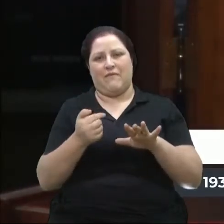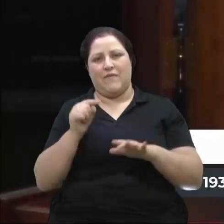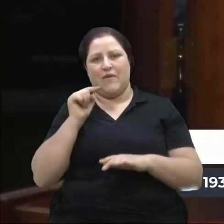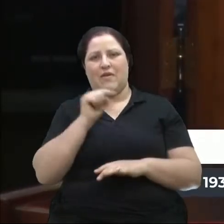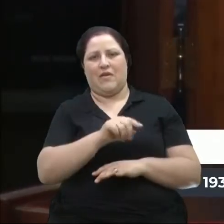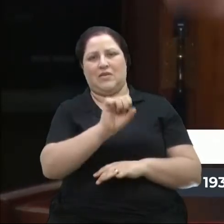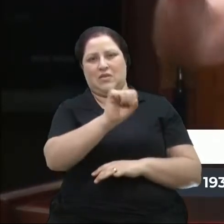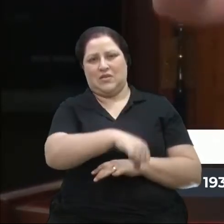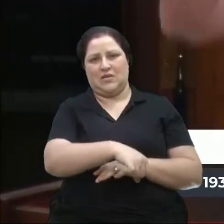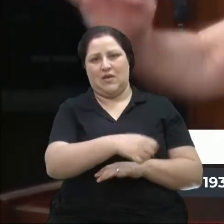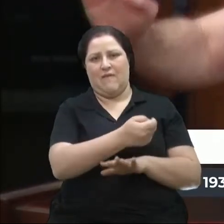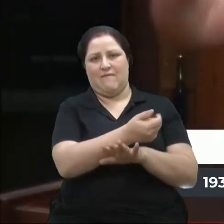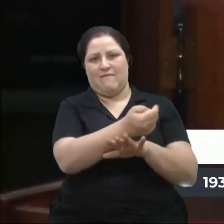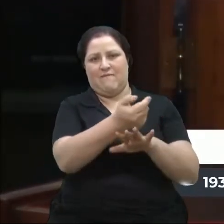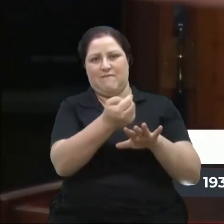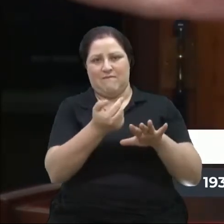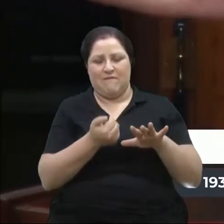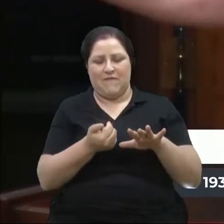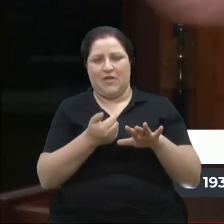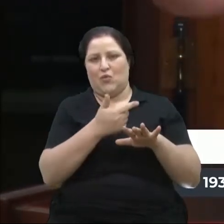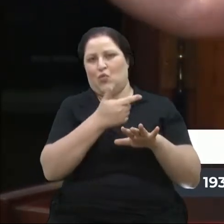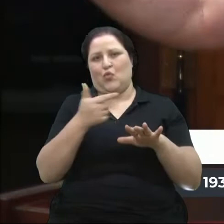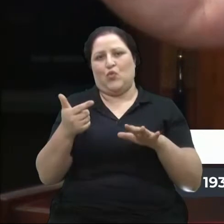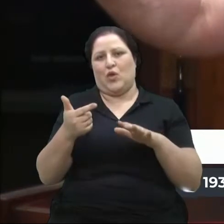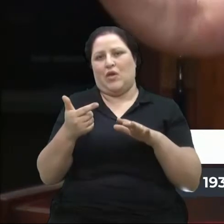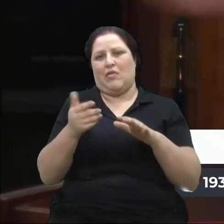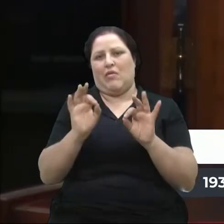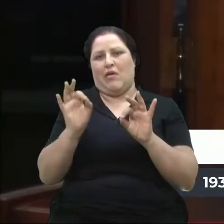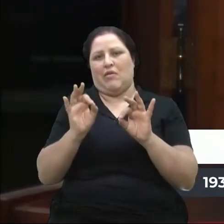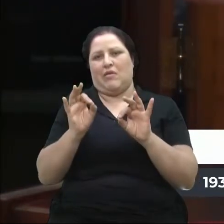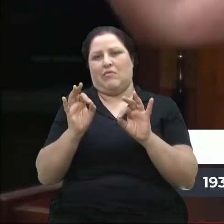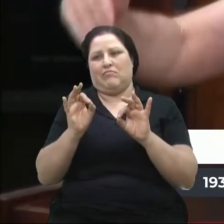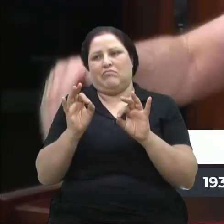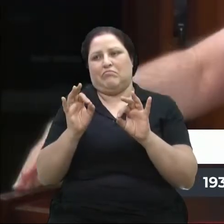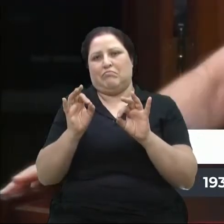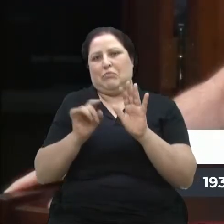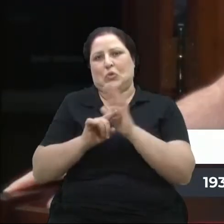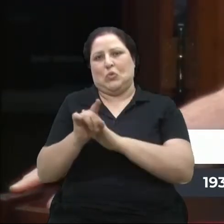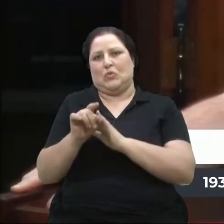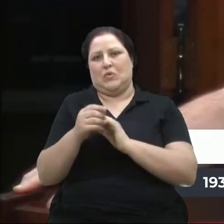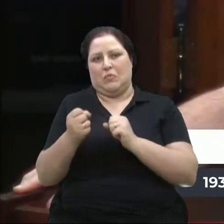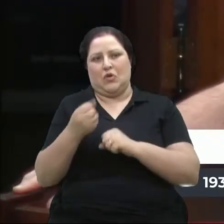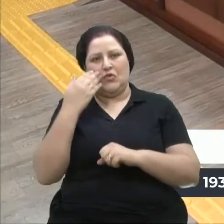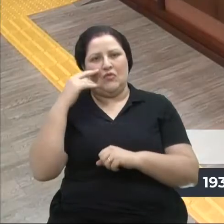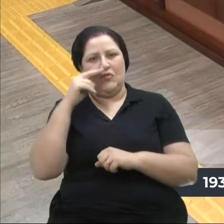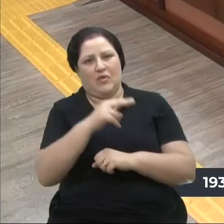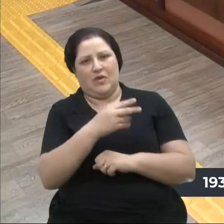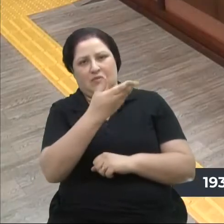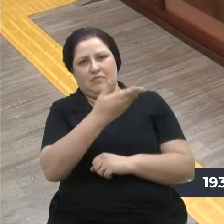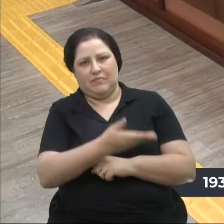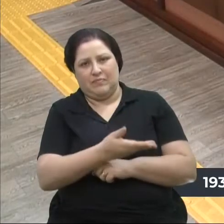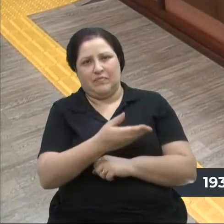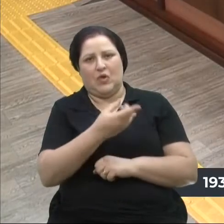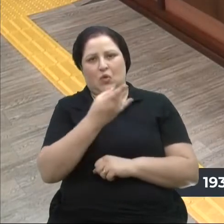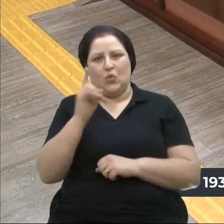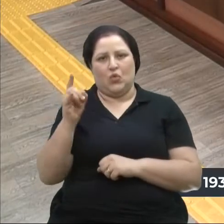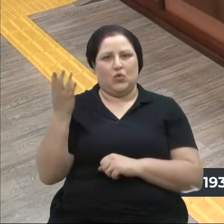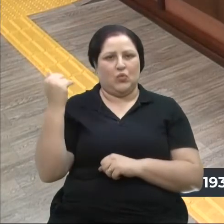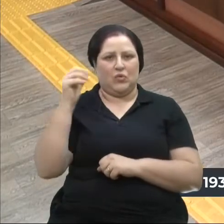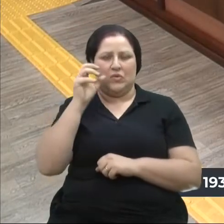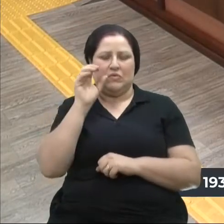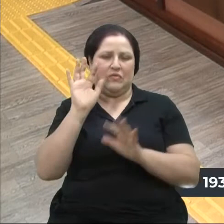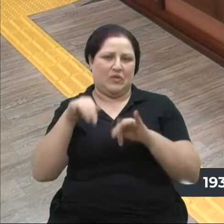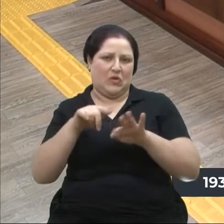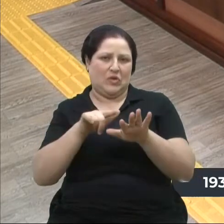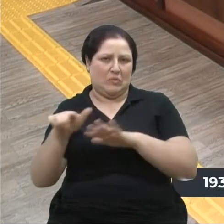Essa sim. Fake news. Não tem nem contestação. Vocês podem ver aqui, os colegas que estão, no último fim de semana, em